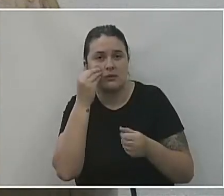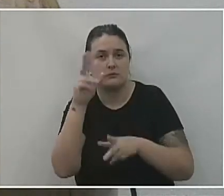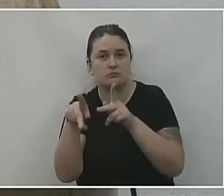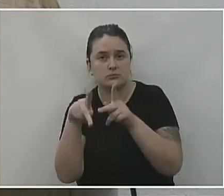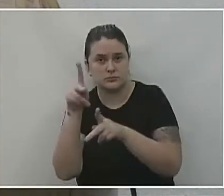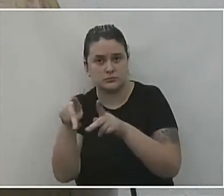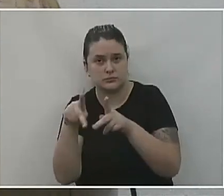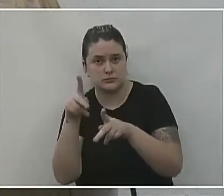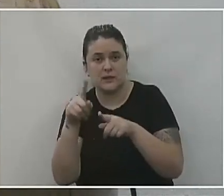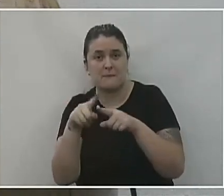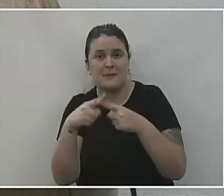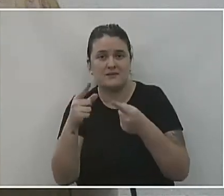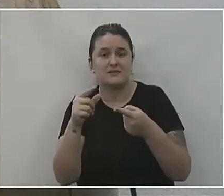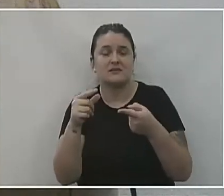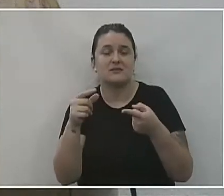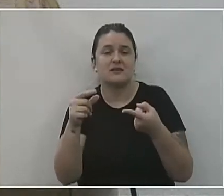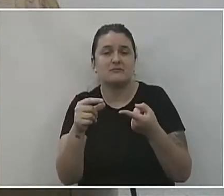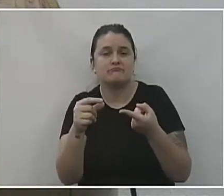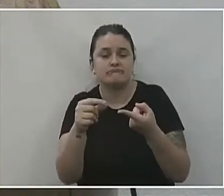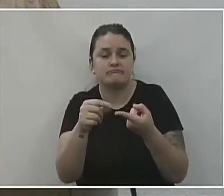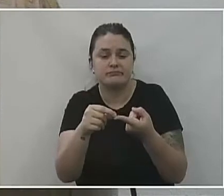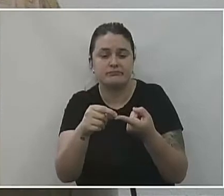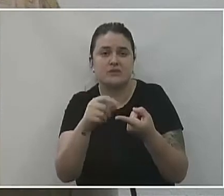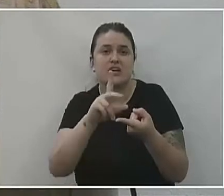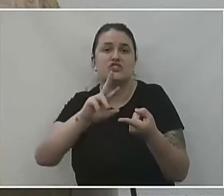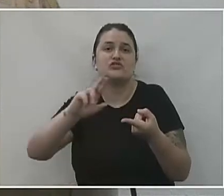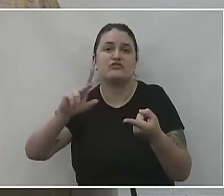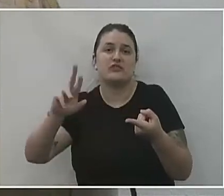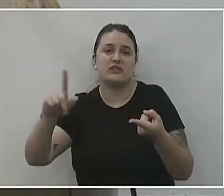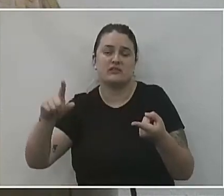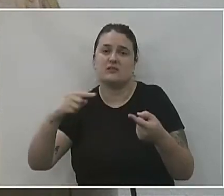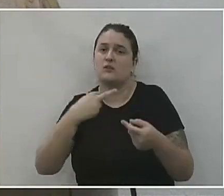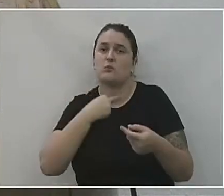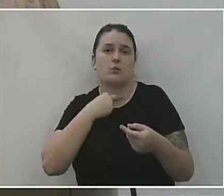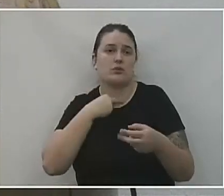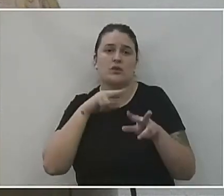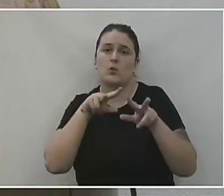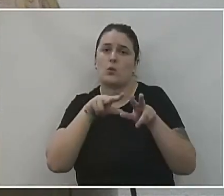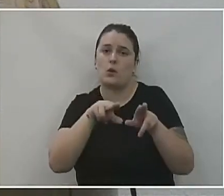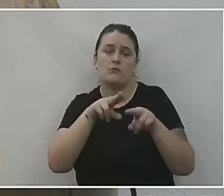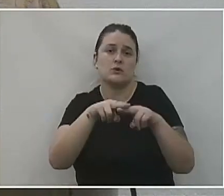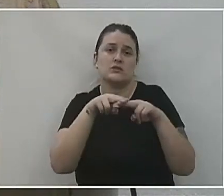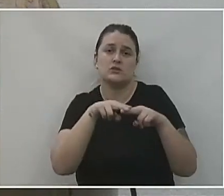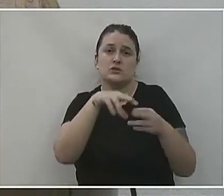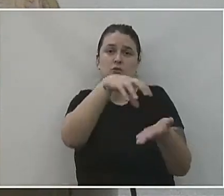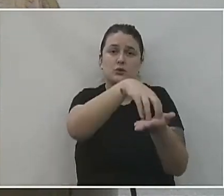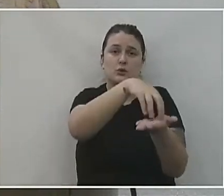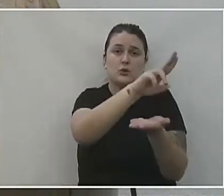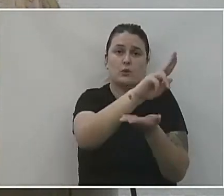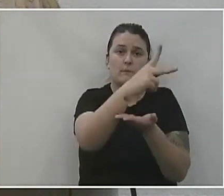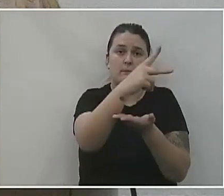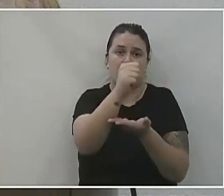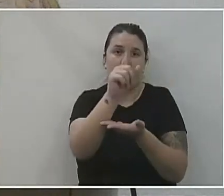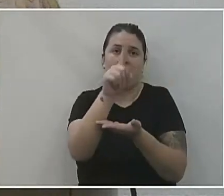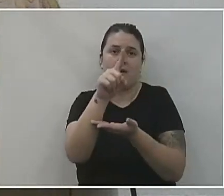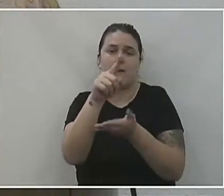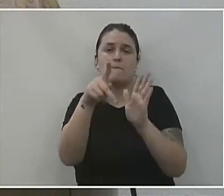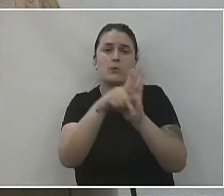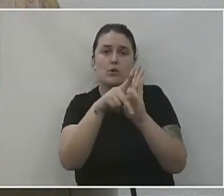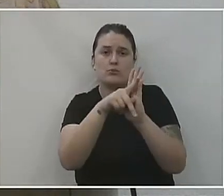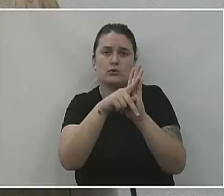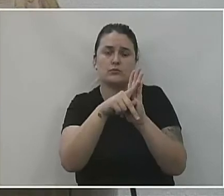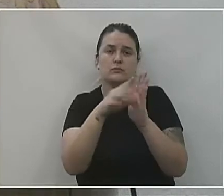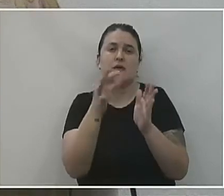população. Mas são testes diferentes que eles não podem ser utilizados da mesma forma. Então, por isso que na UPA é só o RT-PCR.